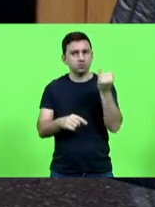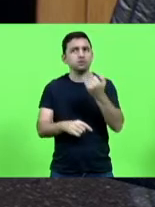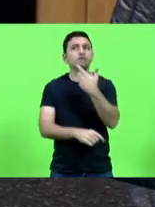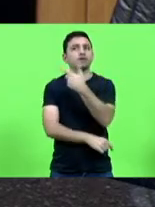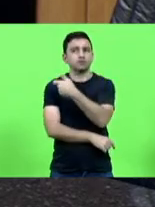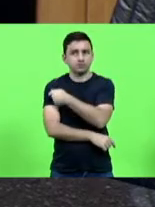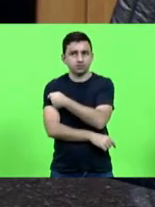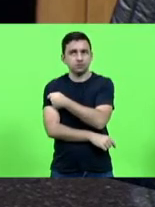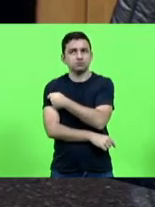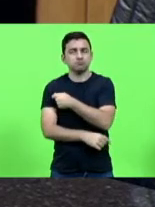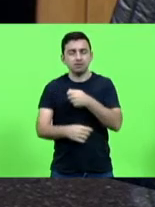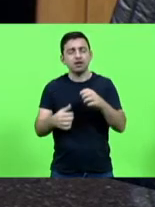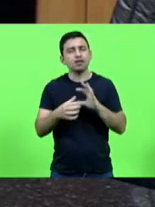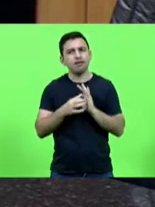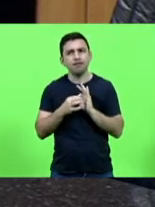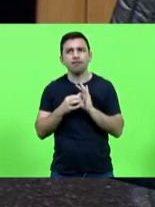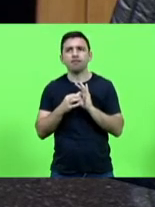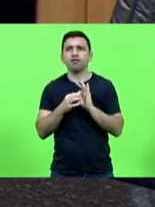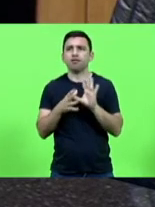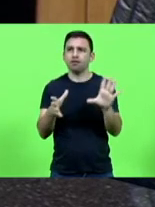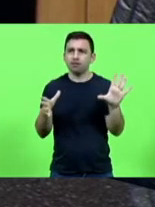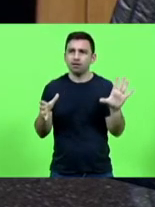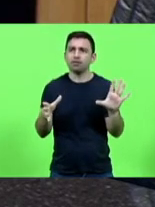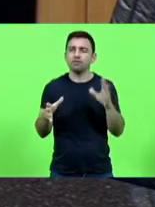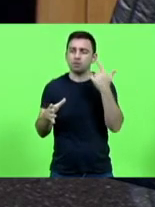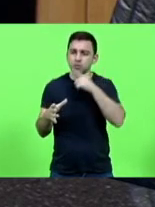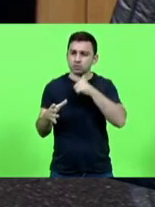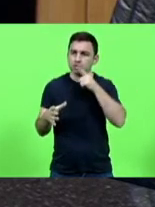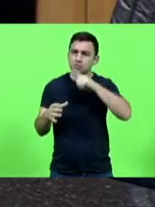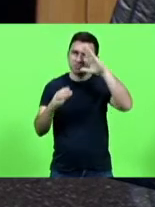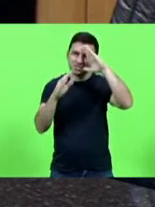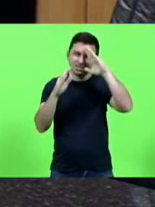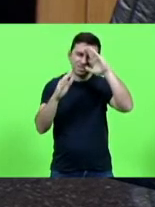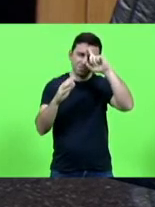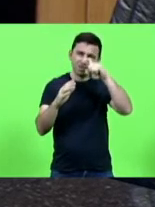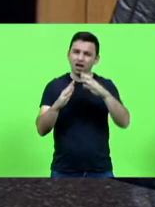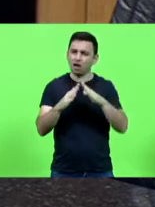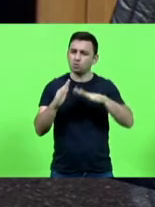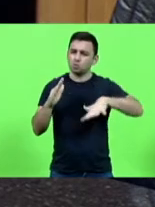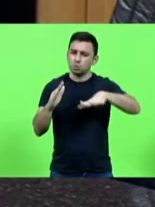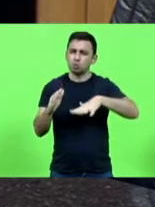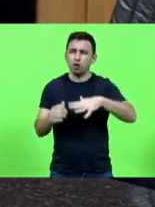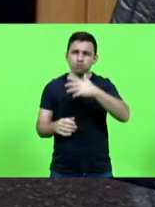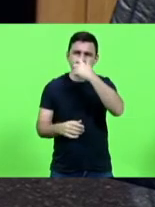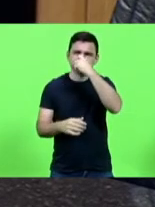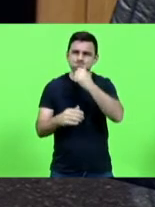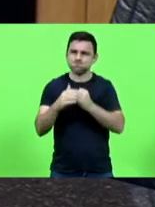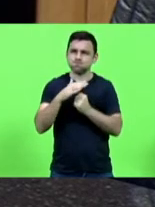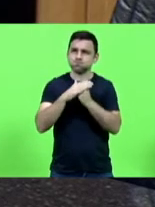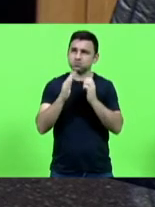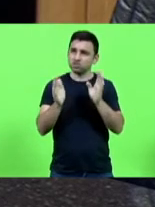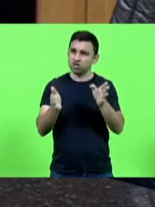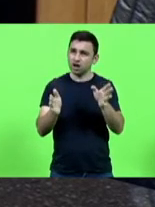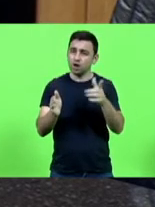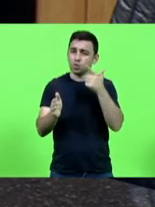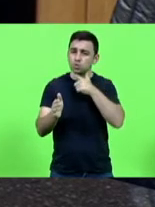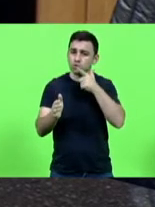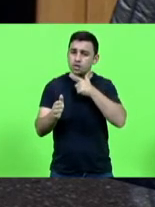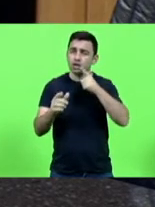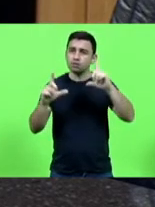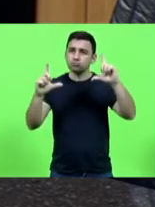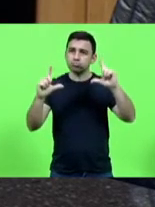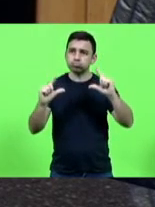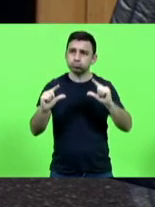que desafoga pronto-socorro o sistema hospitalar público e privado que está bastante nesse momento